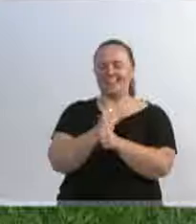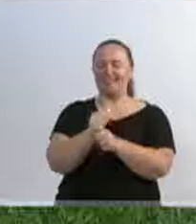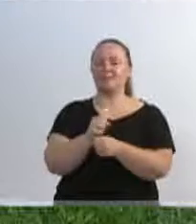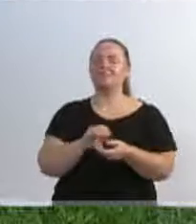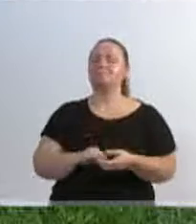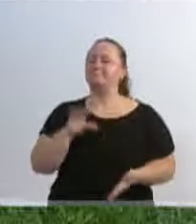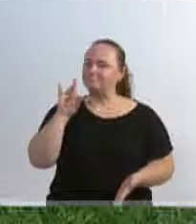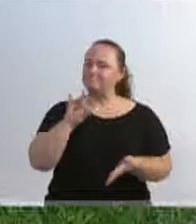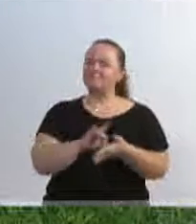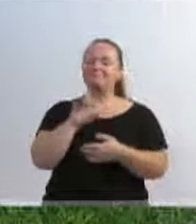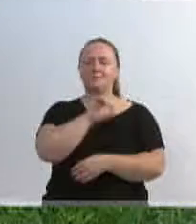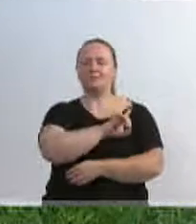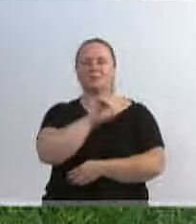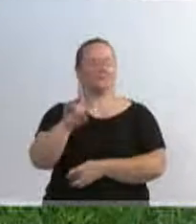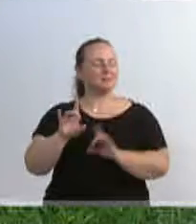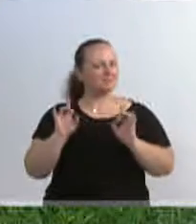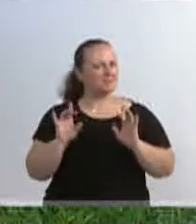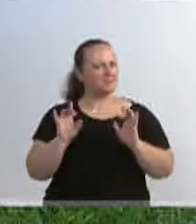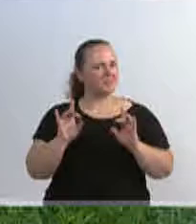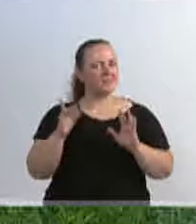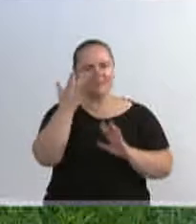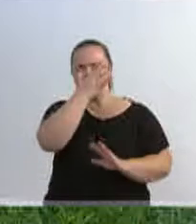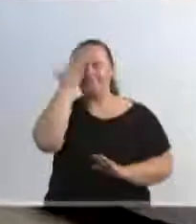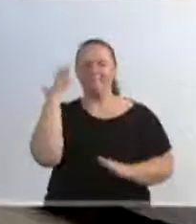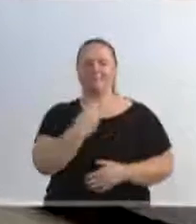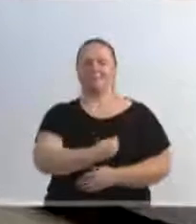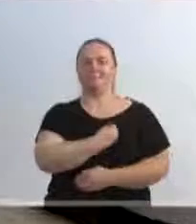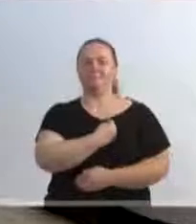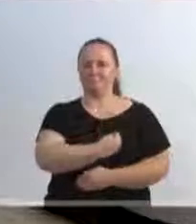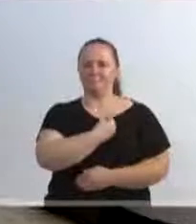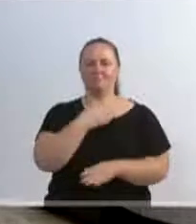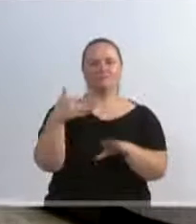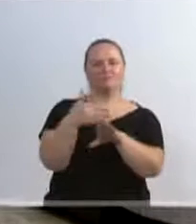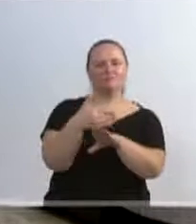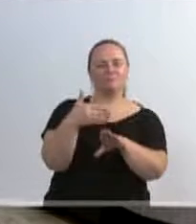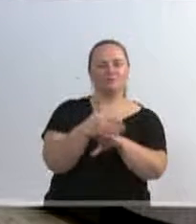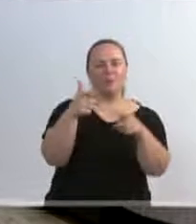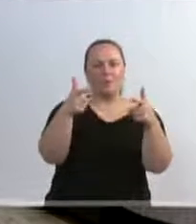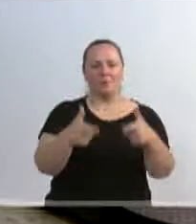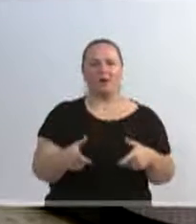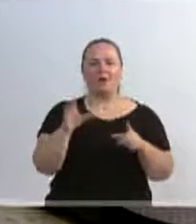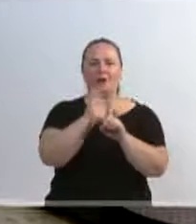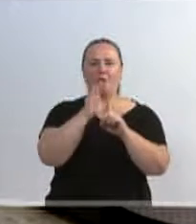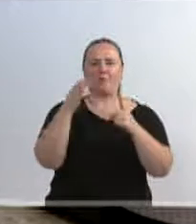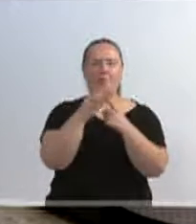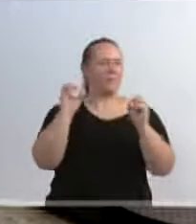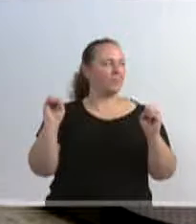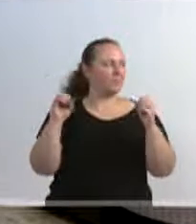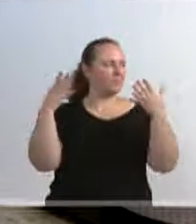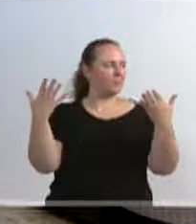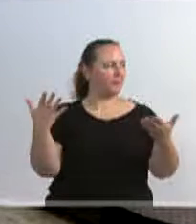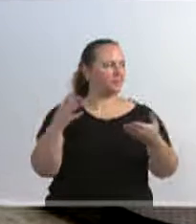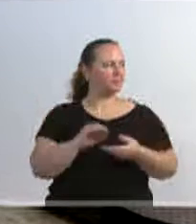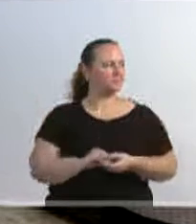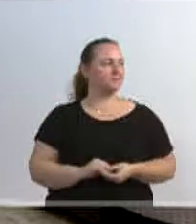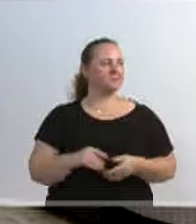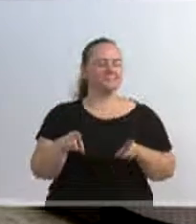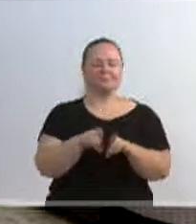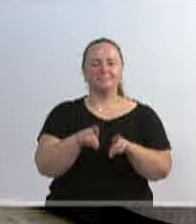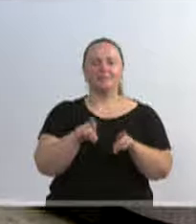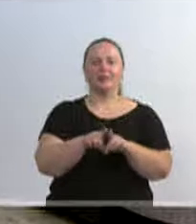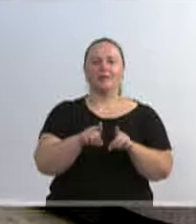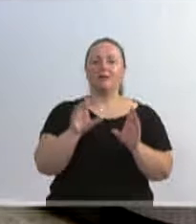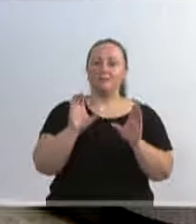significativa para todos aqueles que lá estiveram participando do culto festivo, bem como também a comunidade de